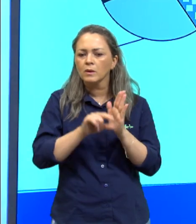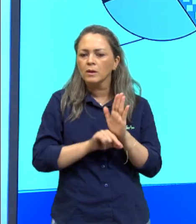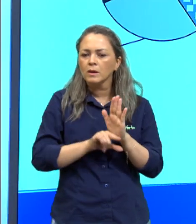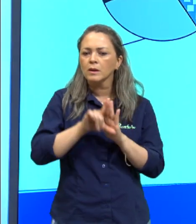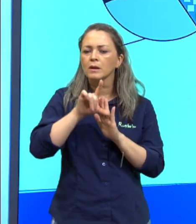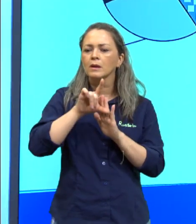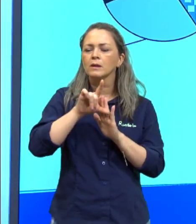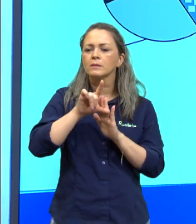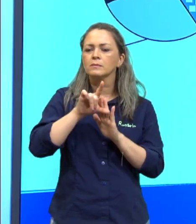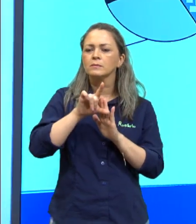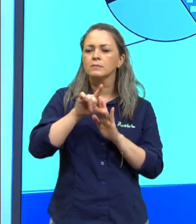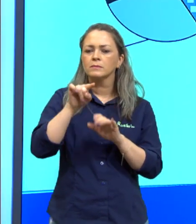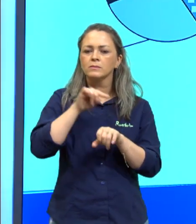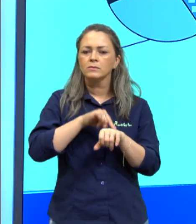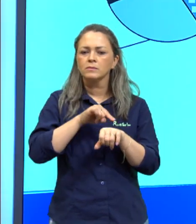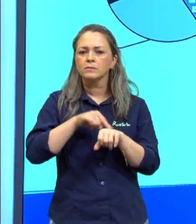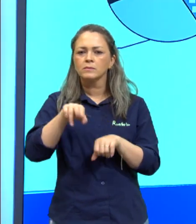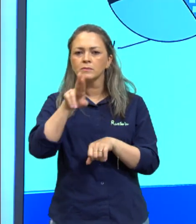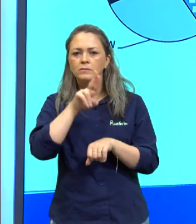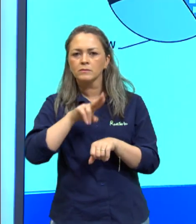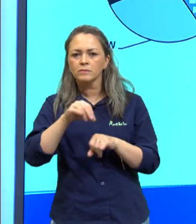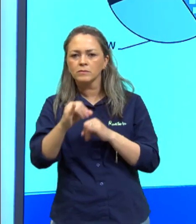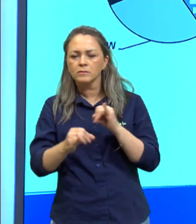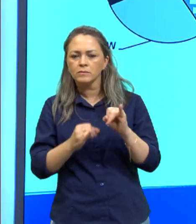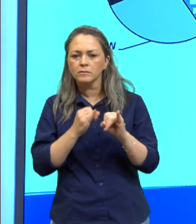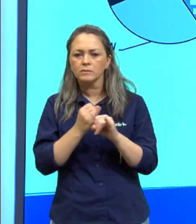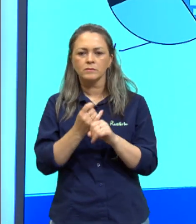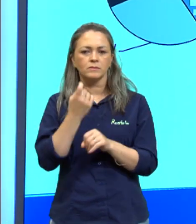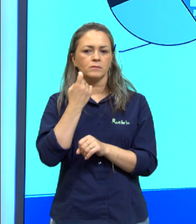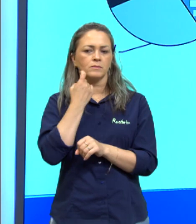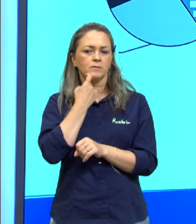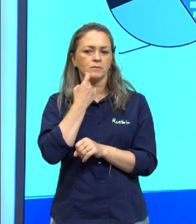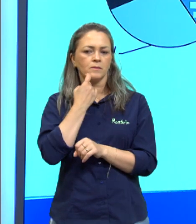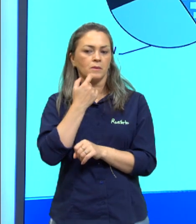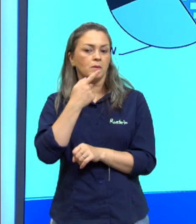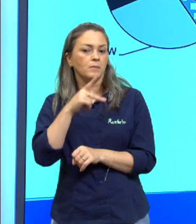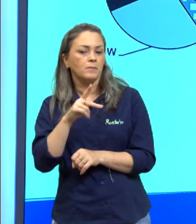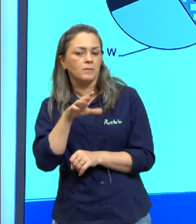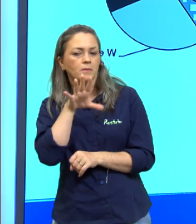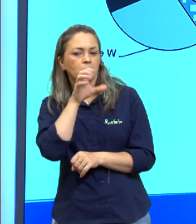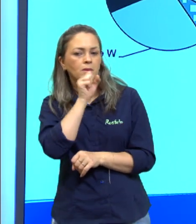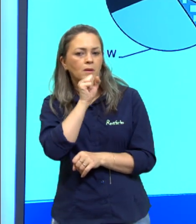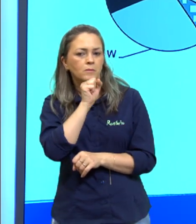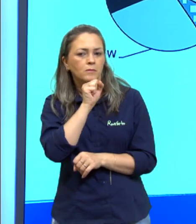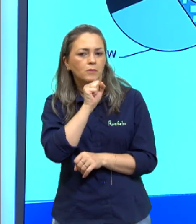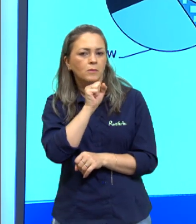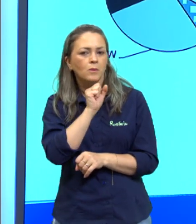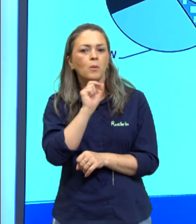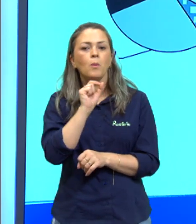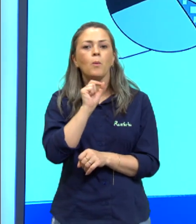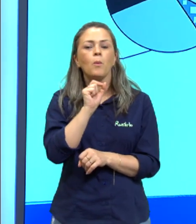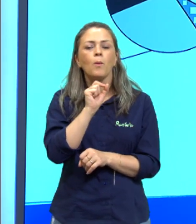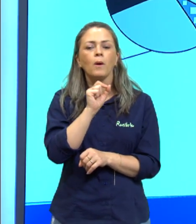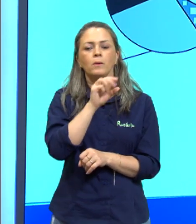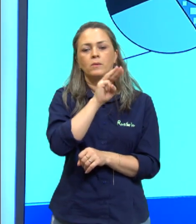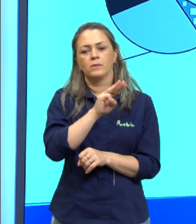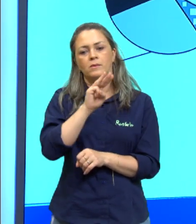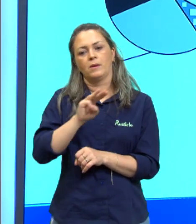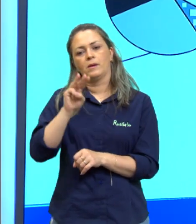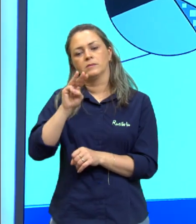no tempo de acesso da sexta-feira para o sábado foi em qual site?